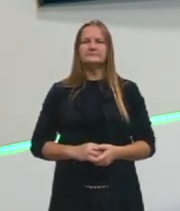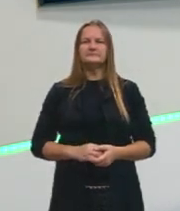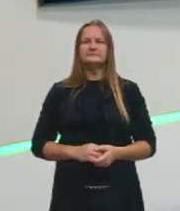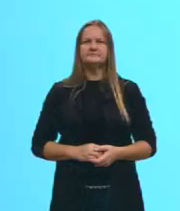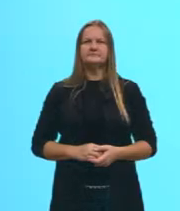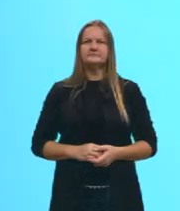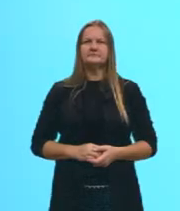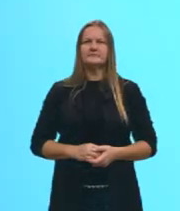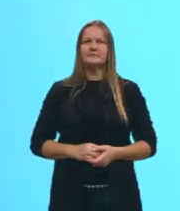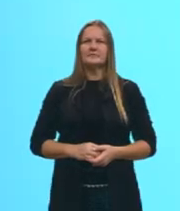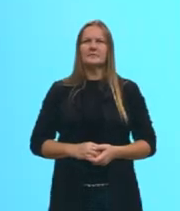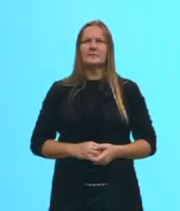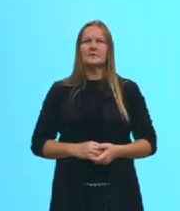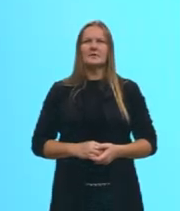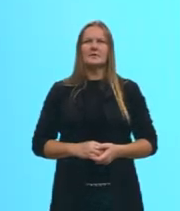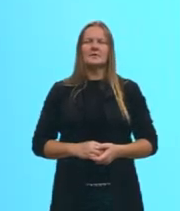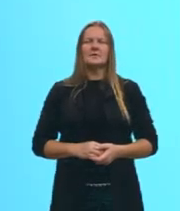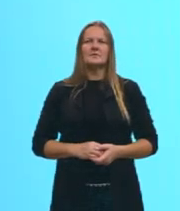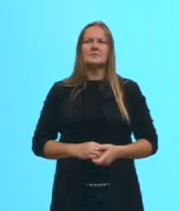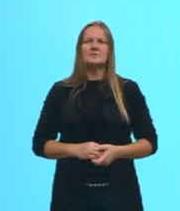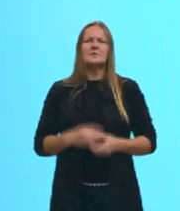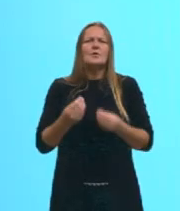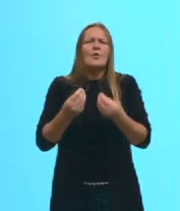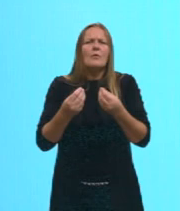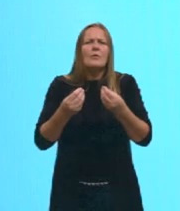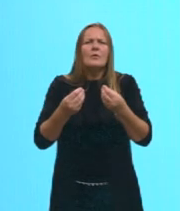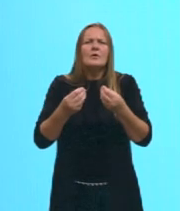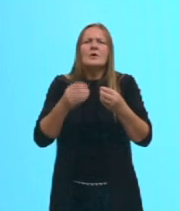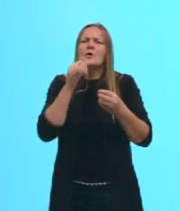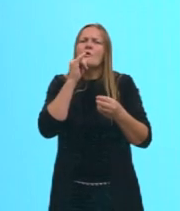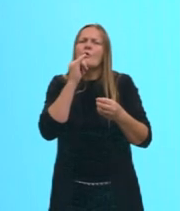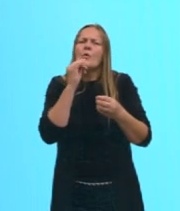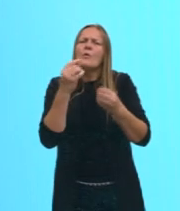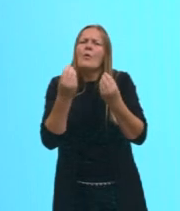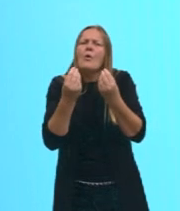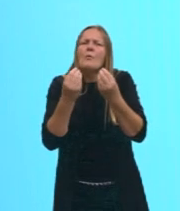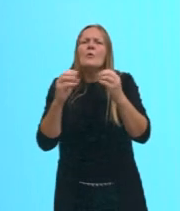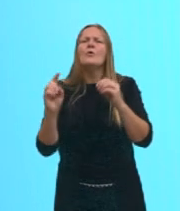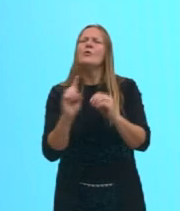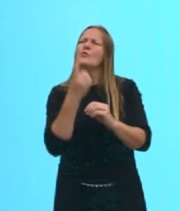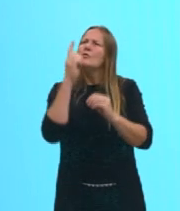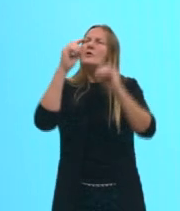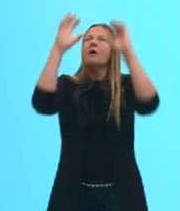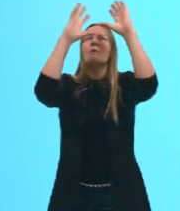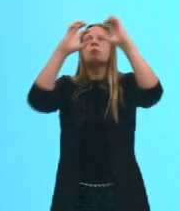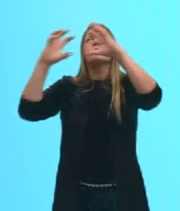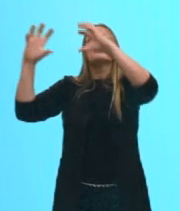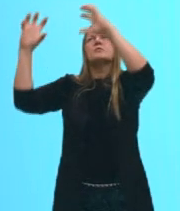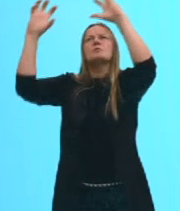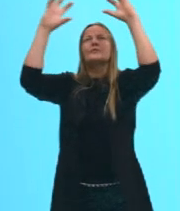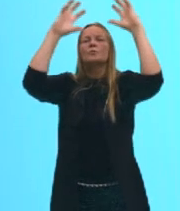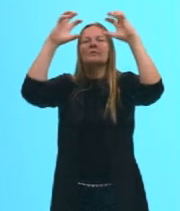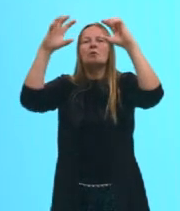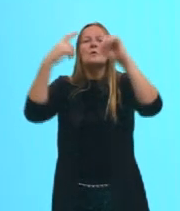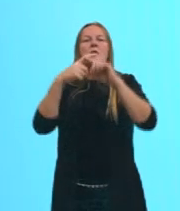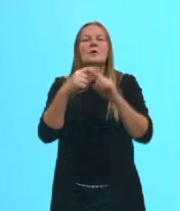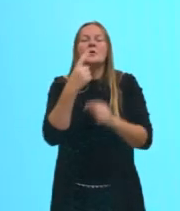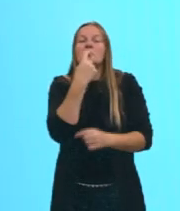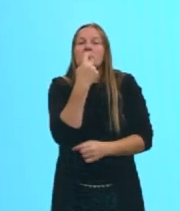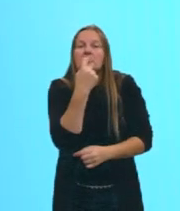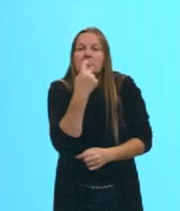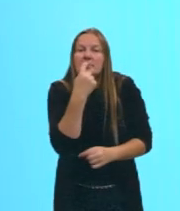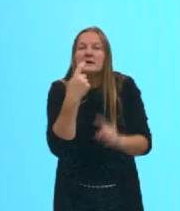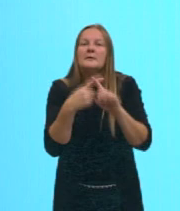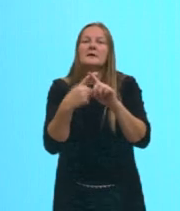através do albedo, as formações de nuvens, né, quanto, então, mais vermelha for essa nuvem, maior, mais